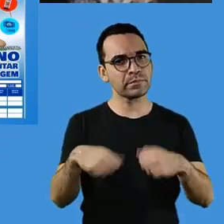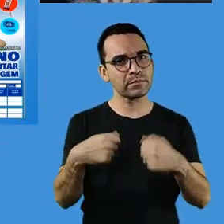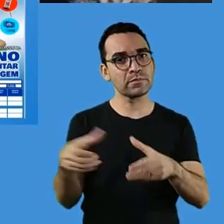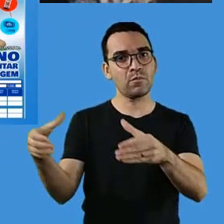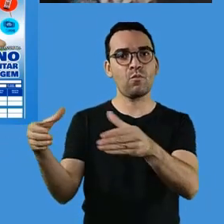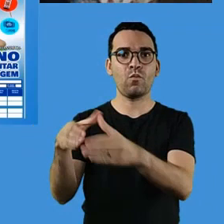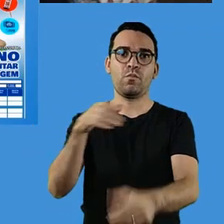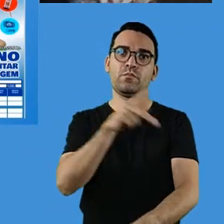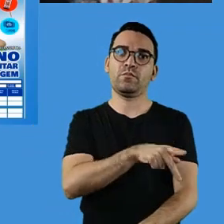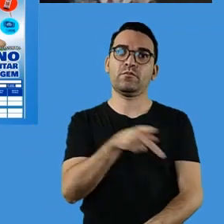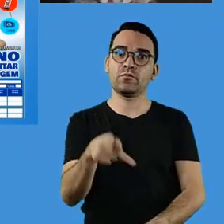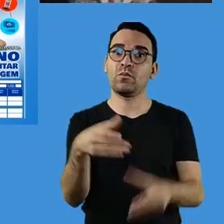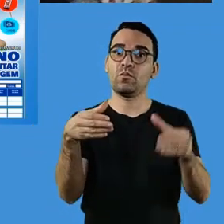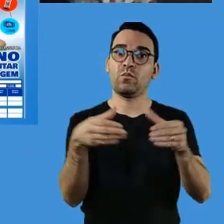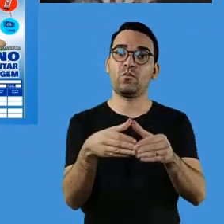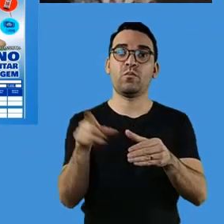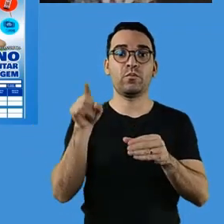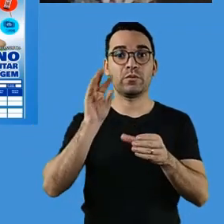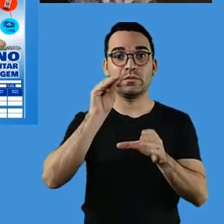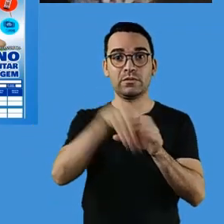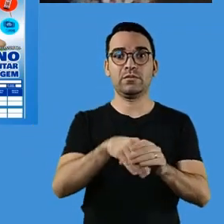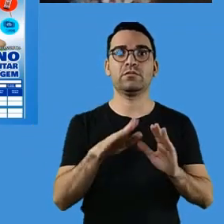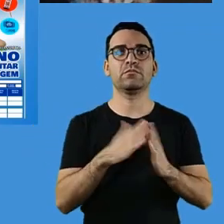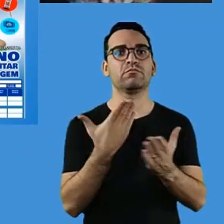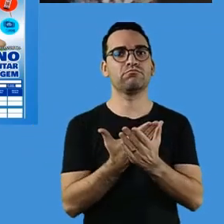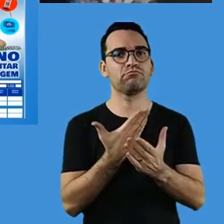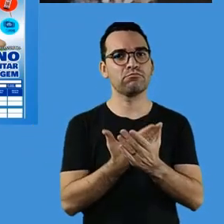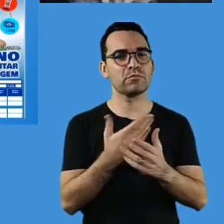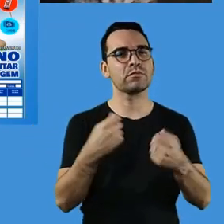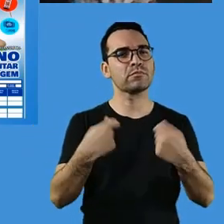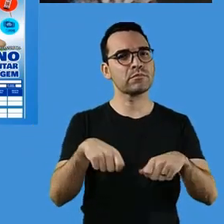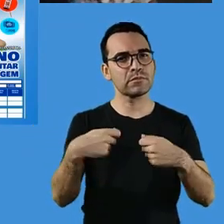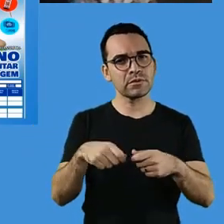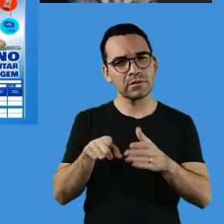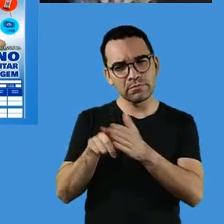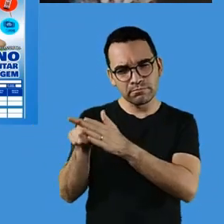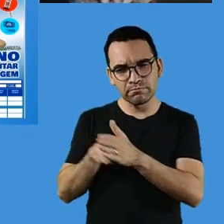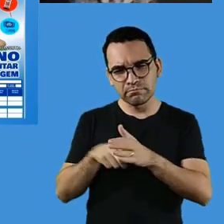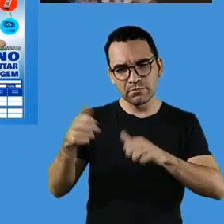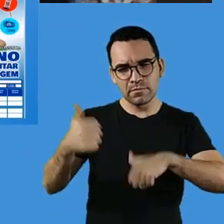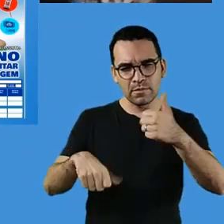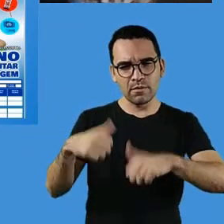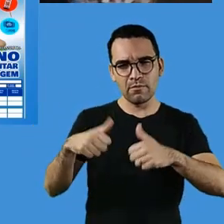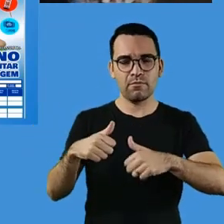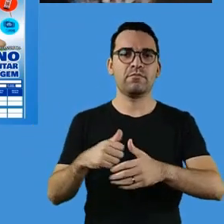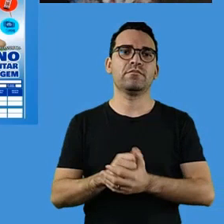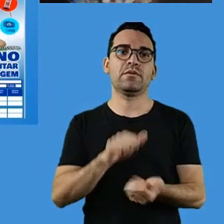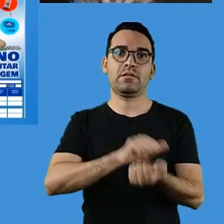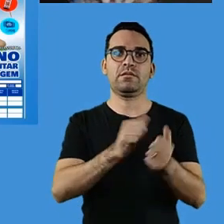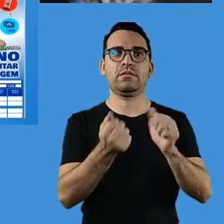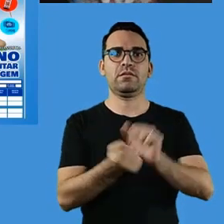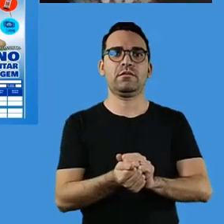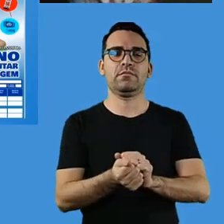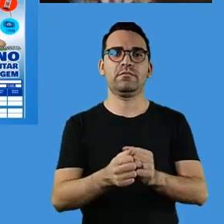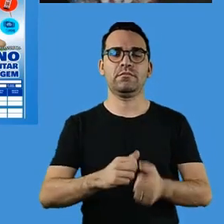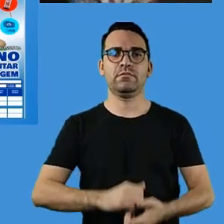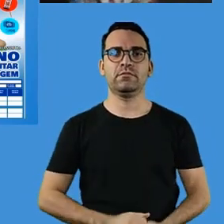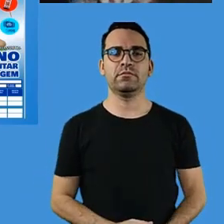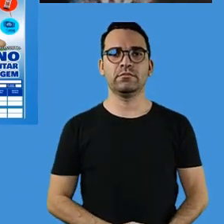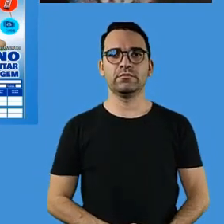esse conhecimento é do professor, é da escola, a elaboração de acordo com a sua